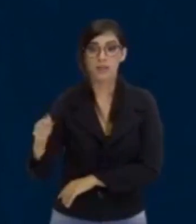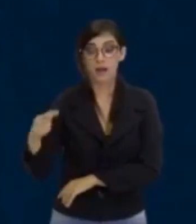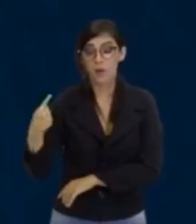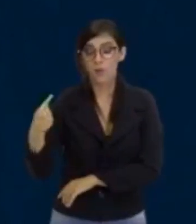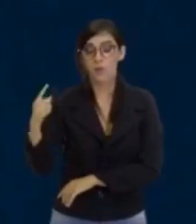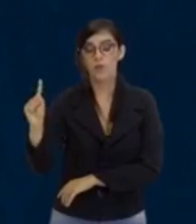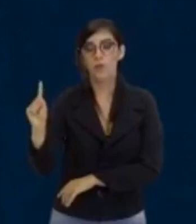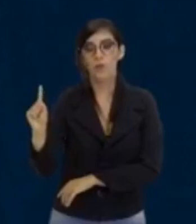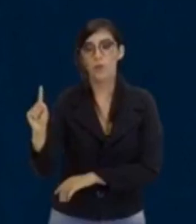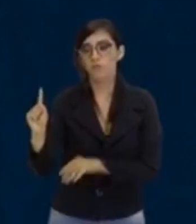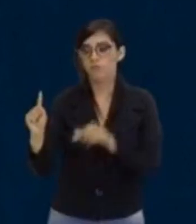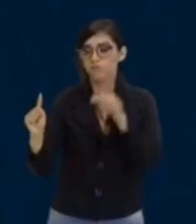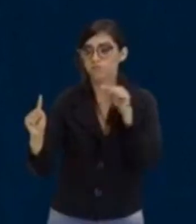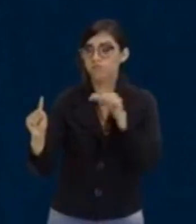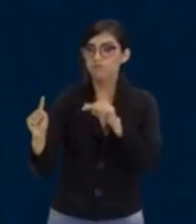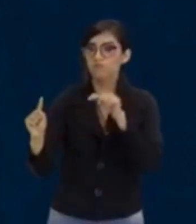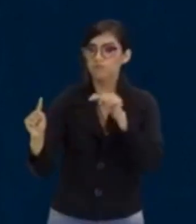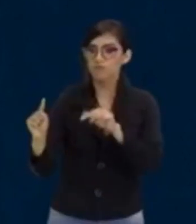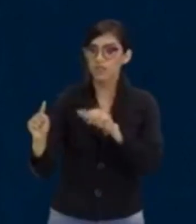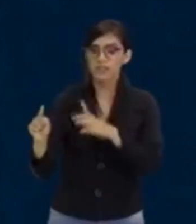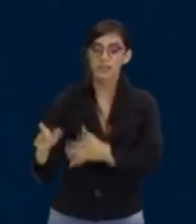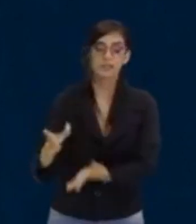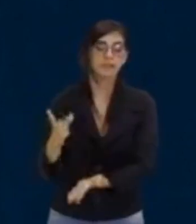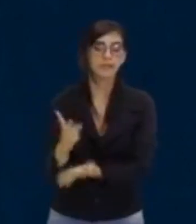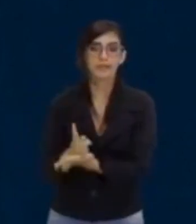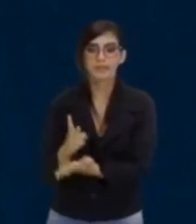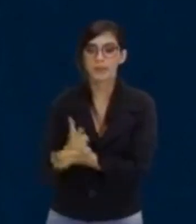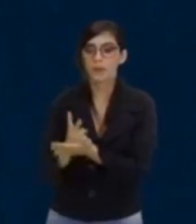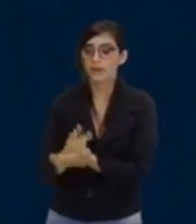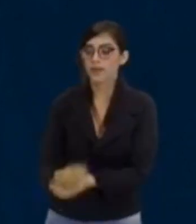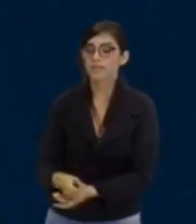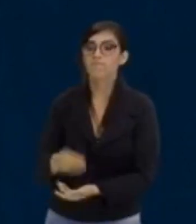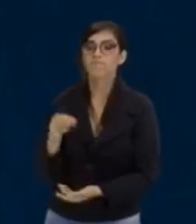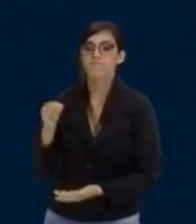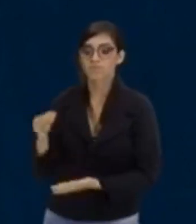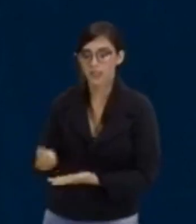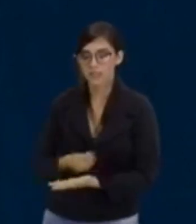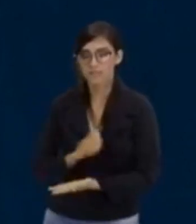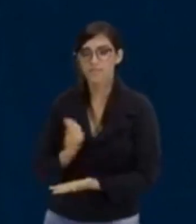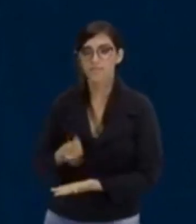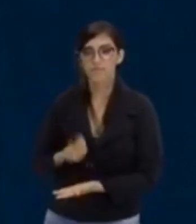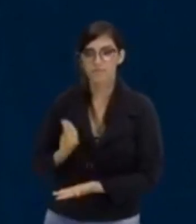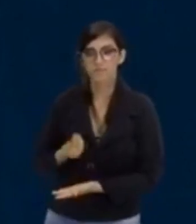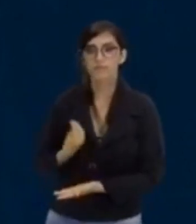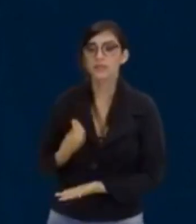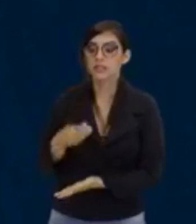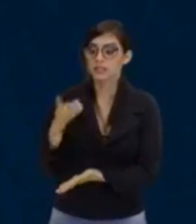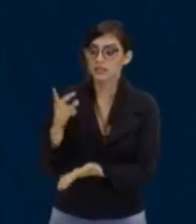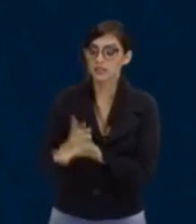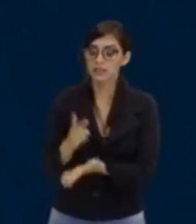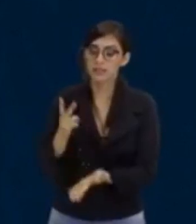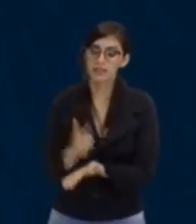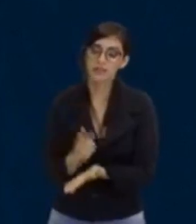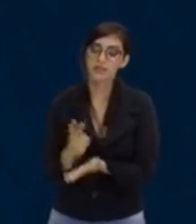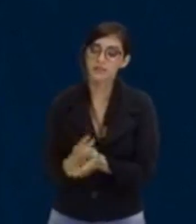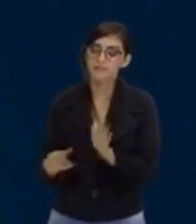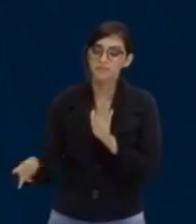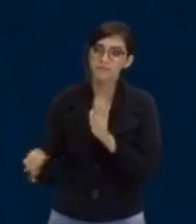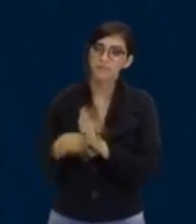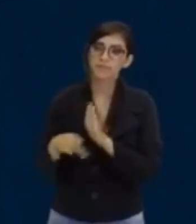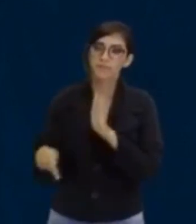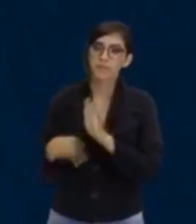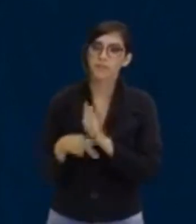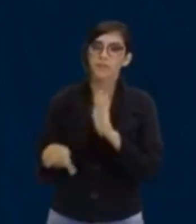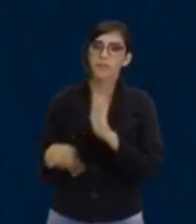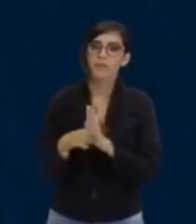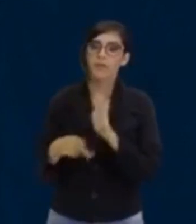um outro caso, que vai aparecer o tempo todo, presta atenção, vai aparecer o tempo todo na